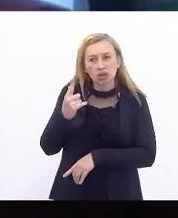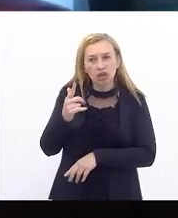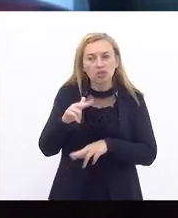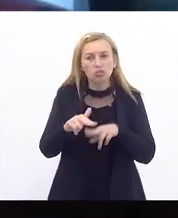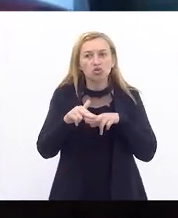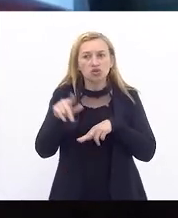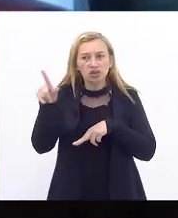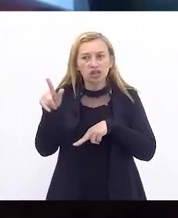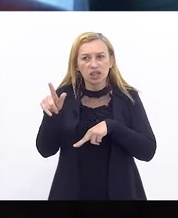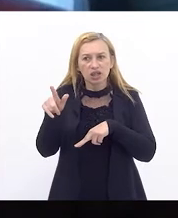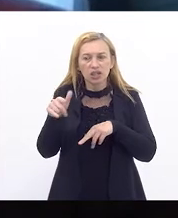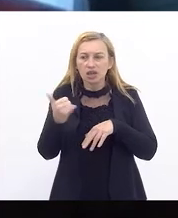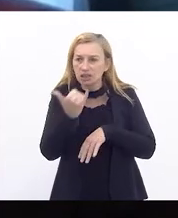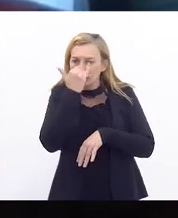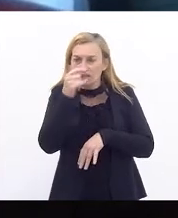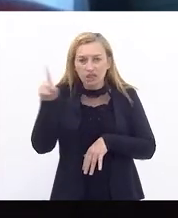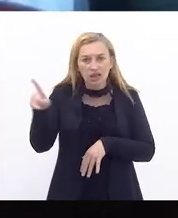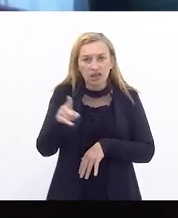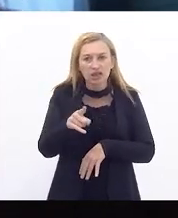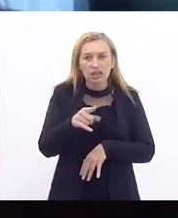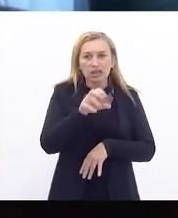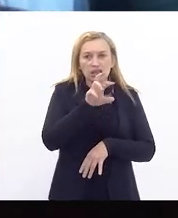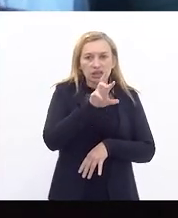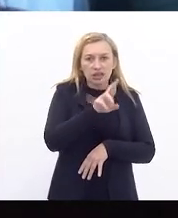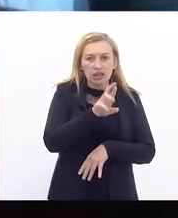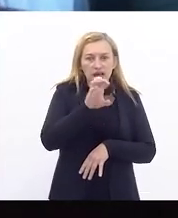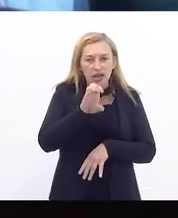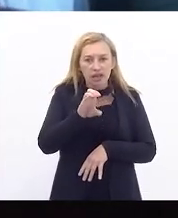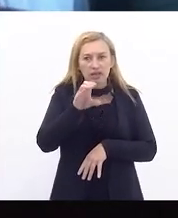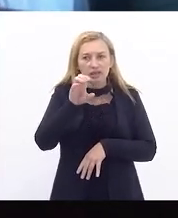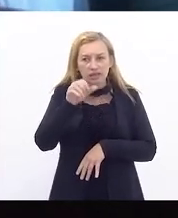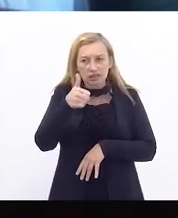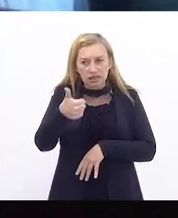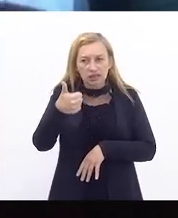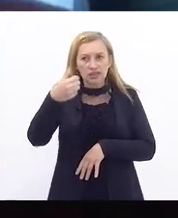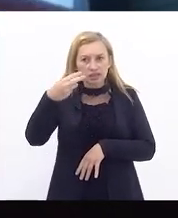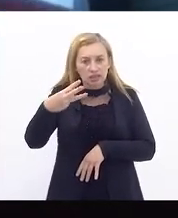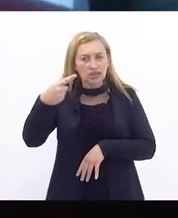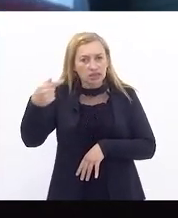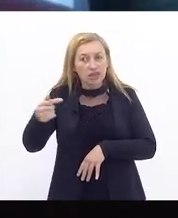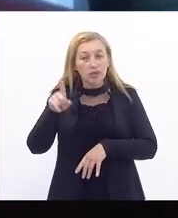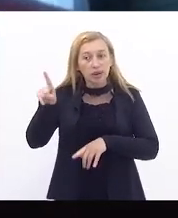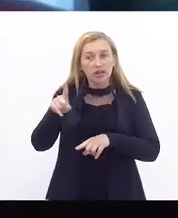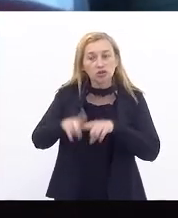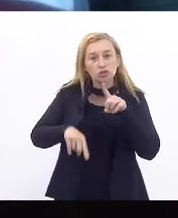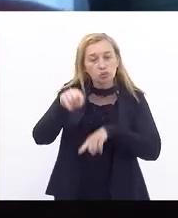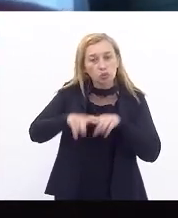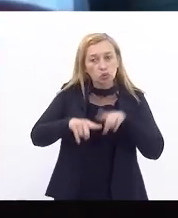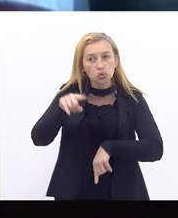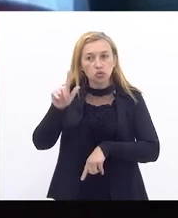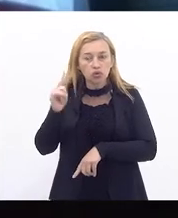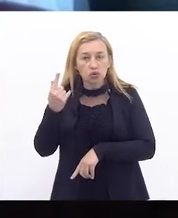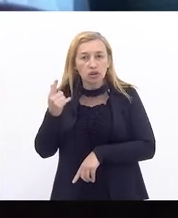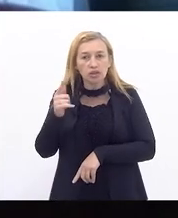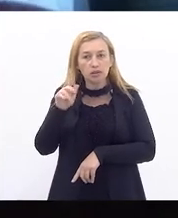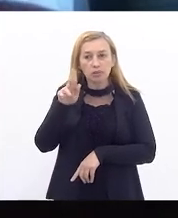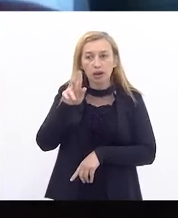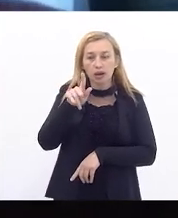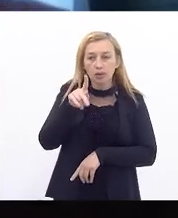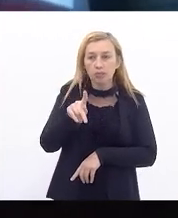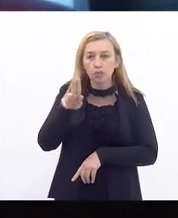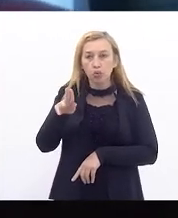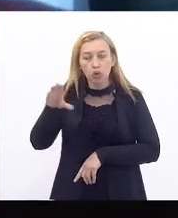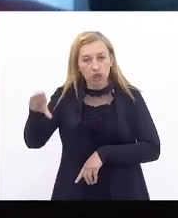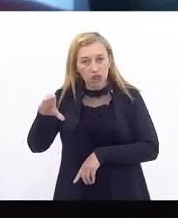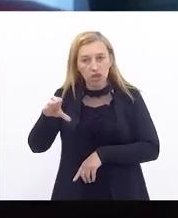daquele acidente do Sérgio 137. Mas a gente levou os produtos de Goiás para a PUC, o professor